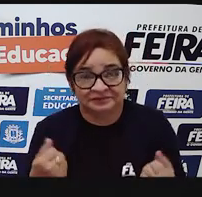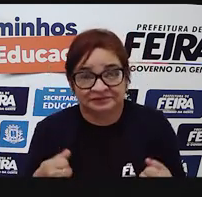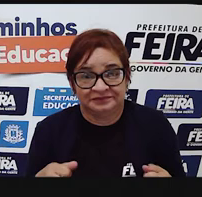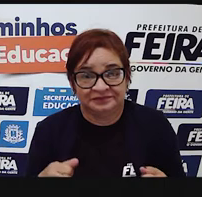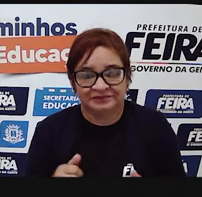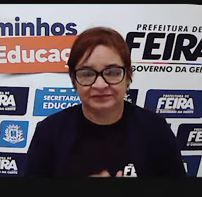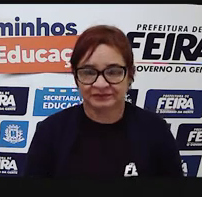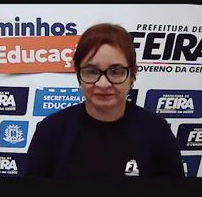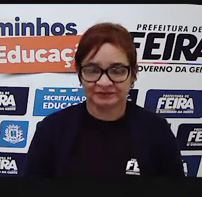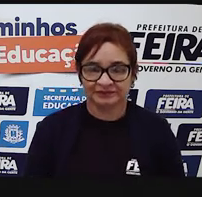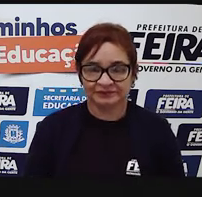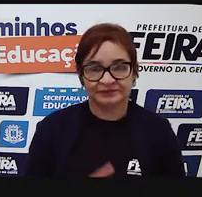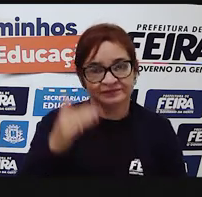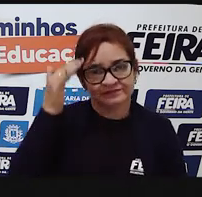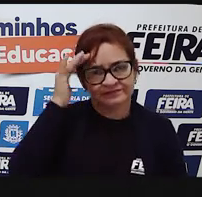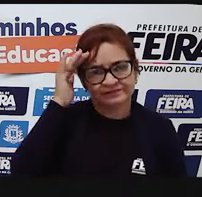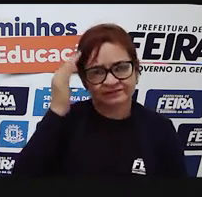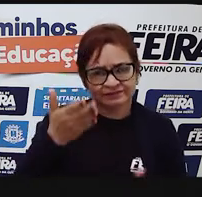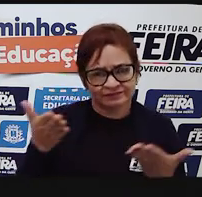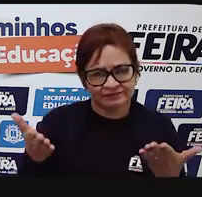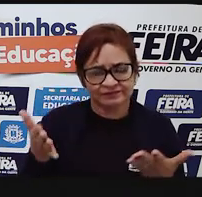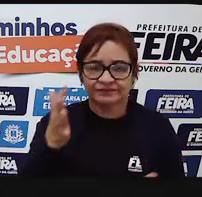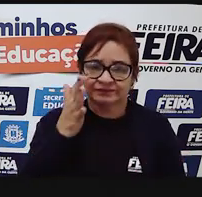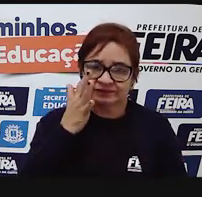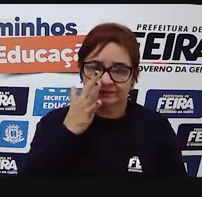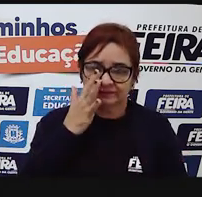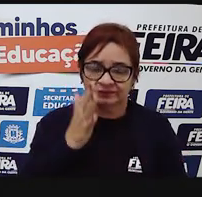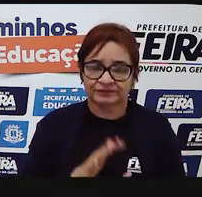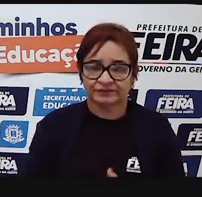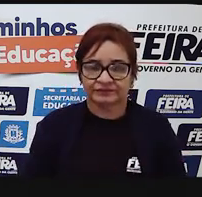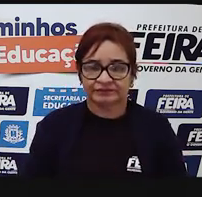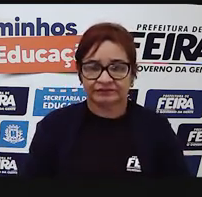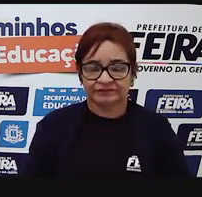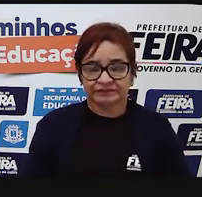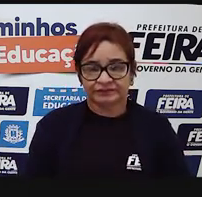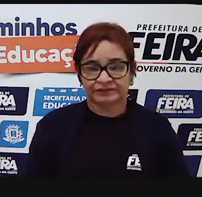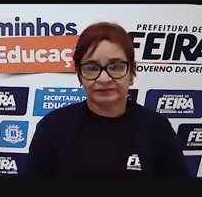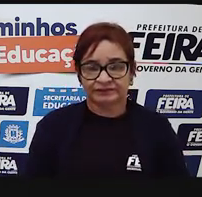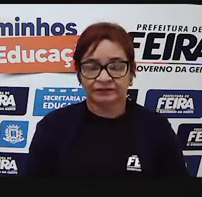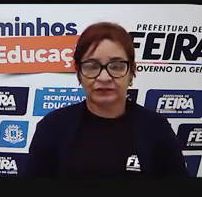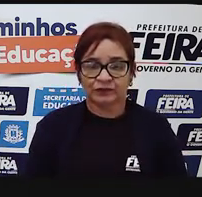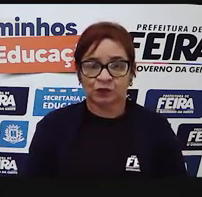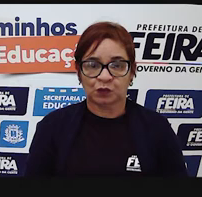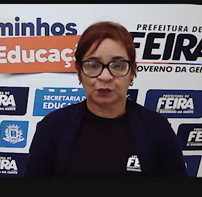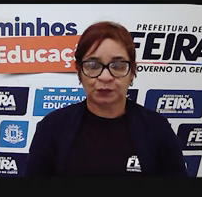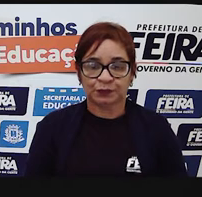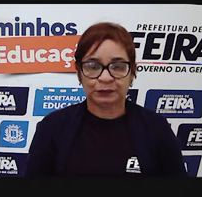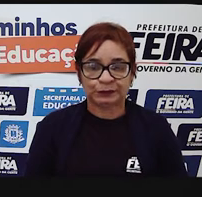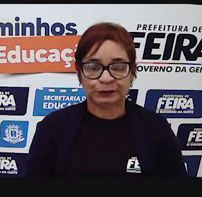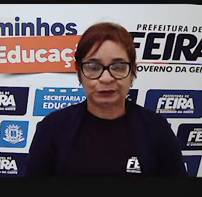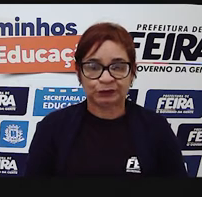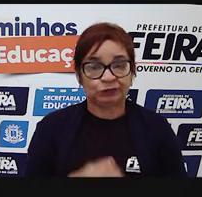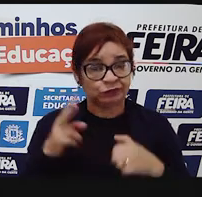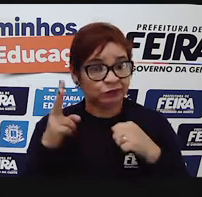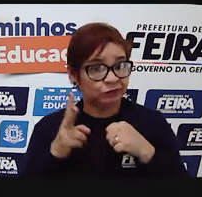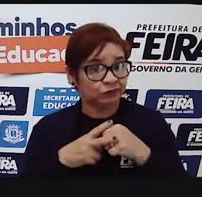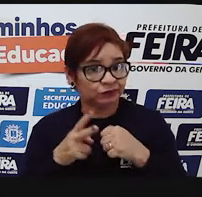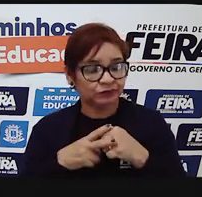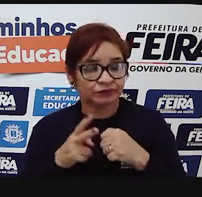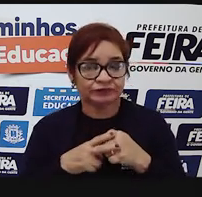Então, para ver se a gente entendeu. Prestem bem atenção nessas pequenas questões. Linguagem verbal.